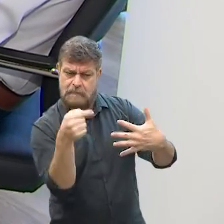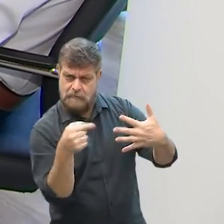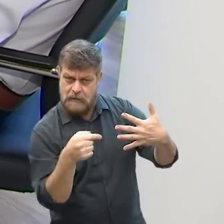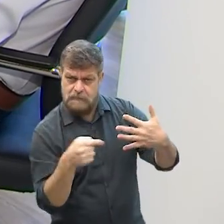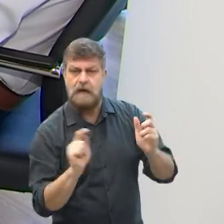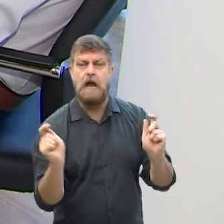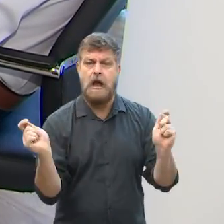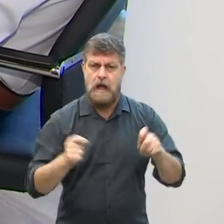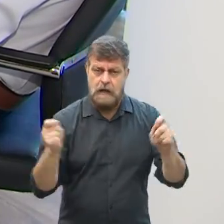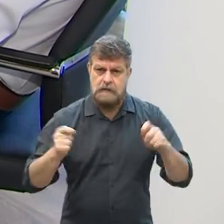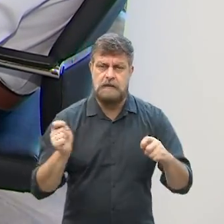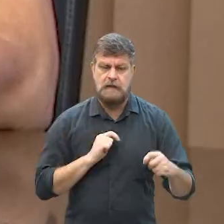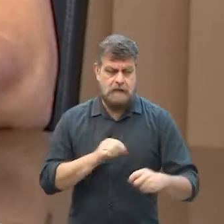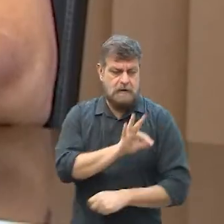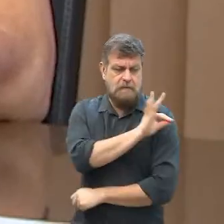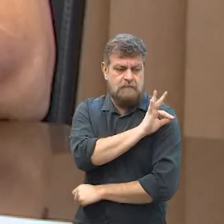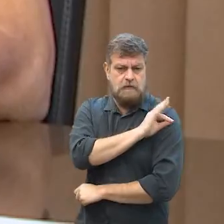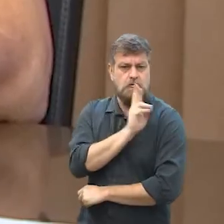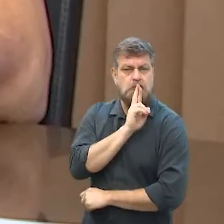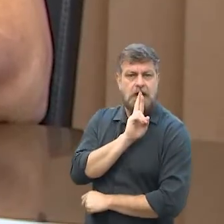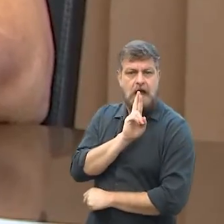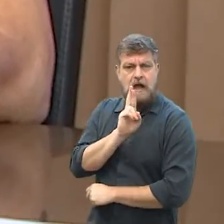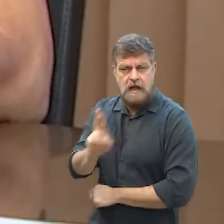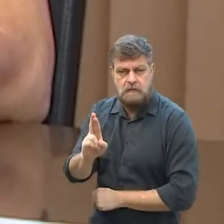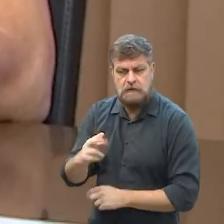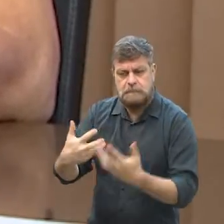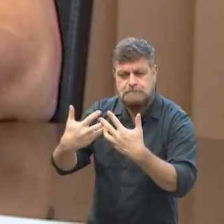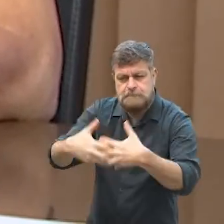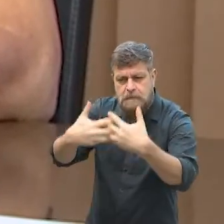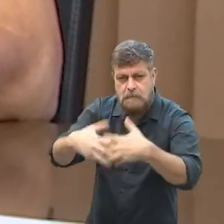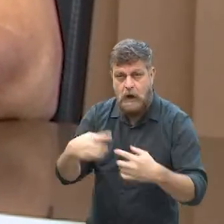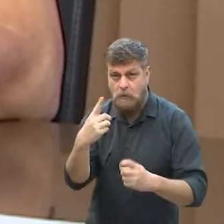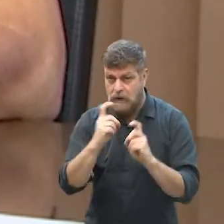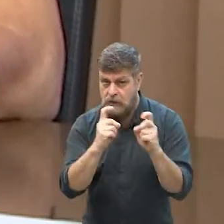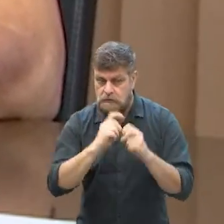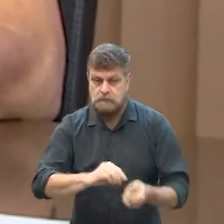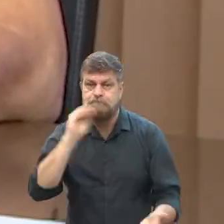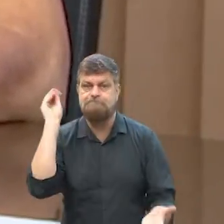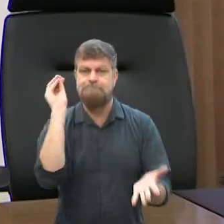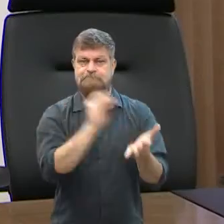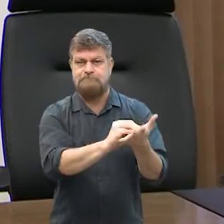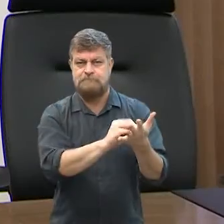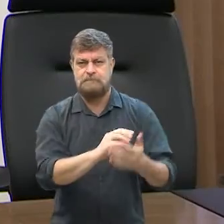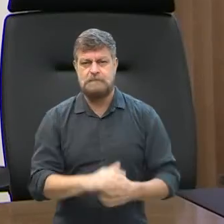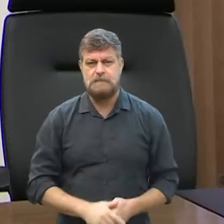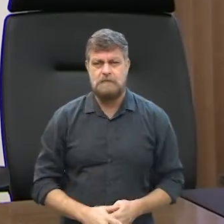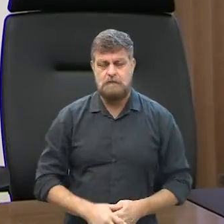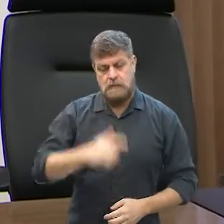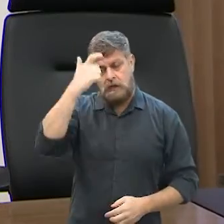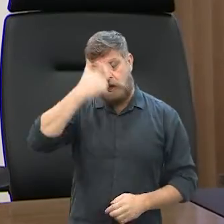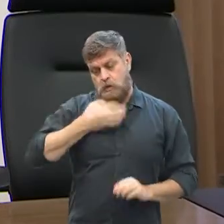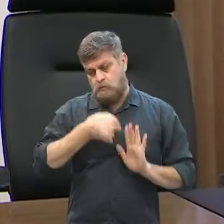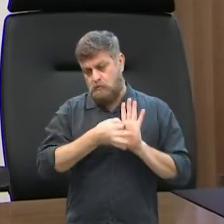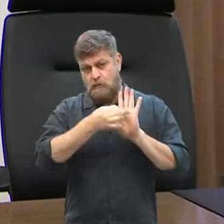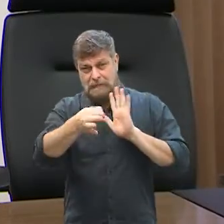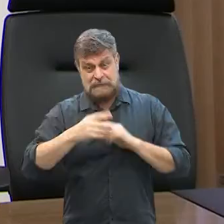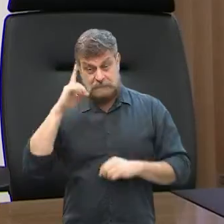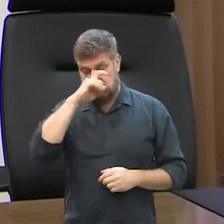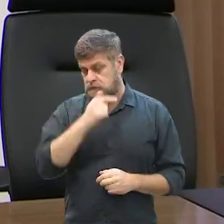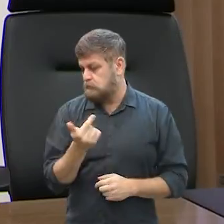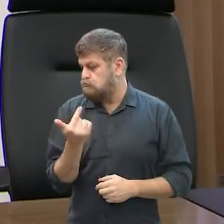serão atendidas pelo Executivo, e uma reunião já foi marcada. Não vejo grande